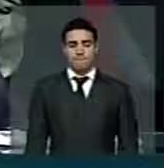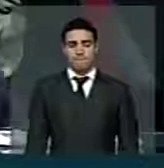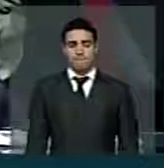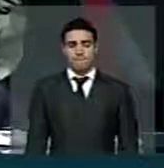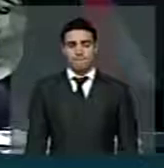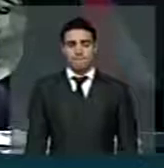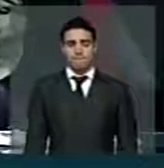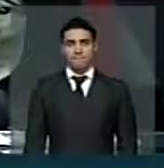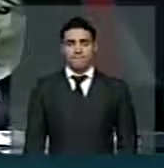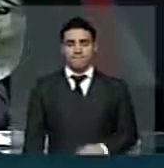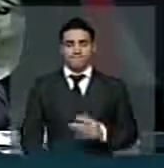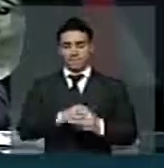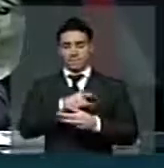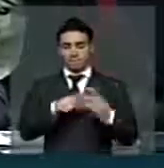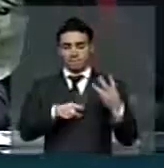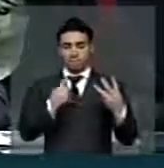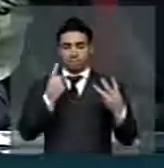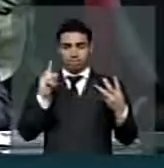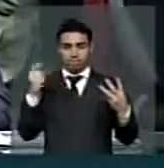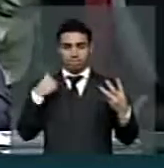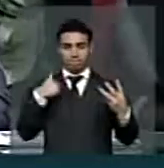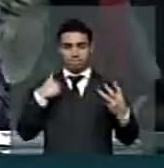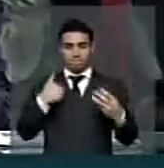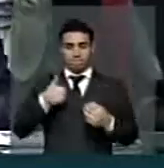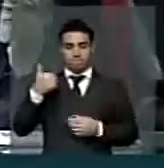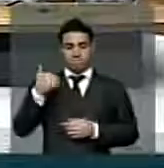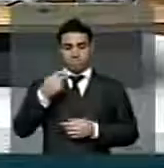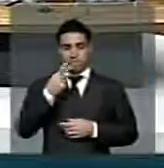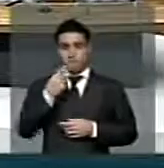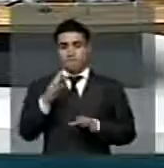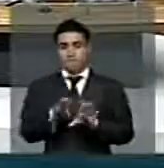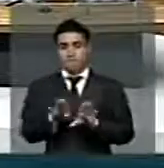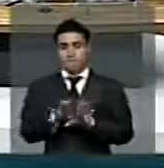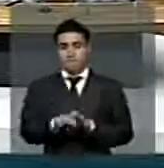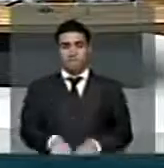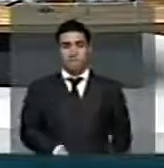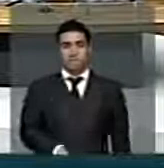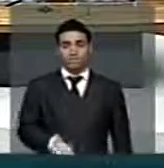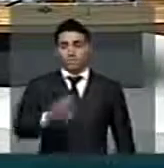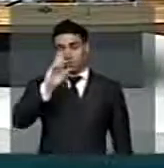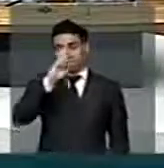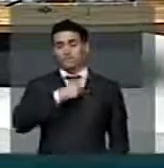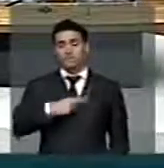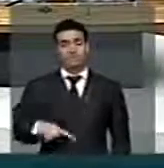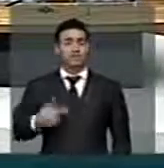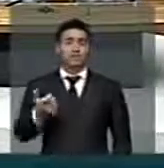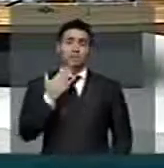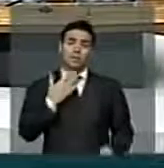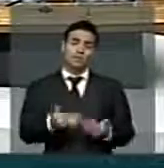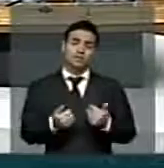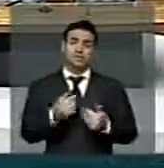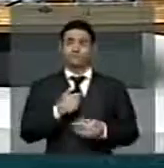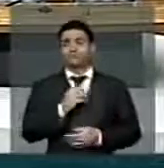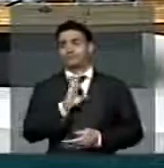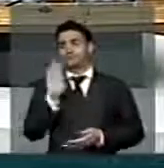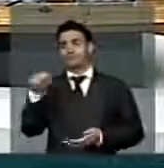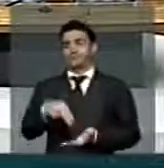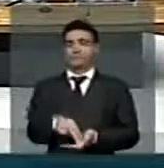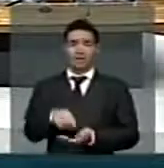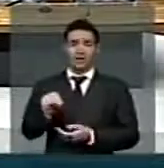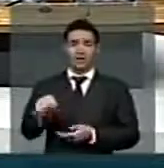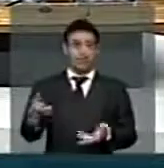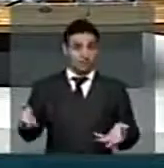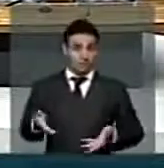Os últimos, e eu falei também que eu sou o primeiro. Senhor presidente, é para fazer o apelo, estive lá agora, está